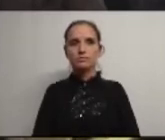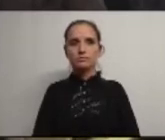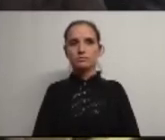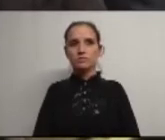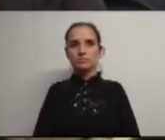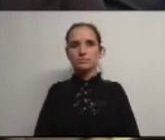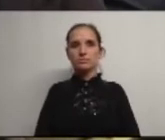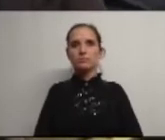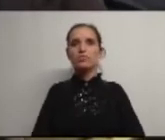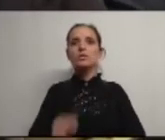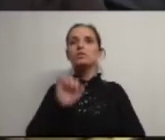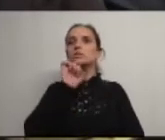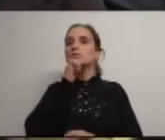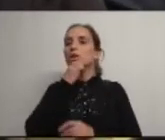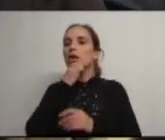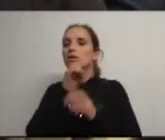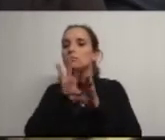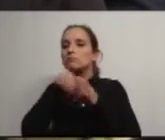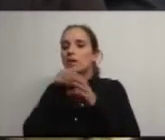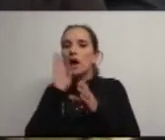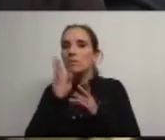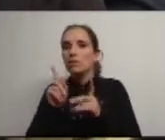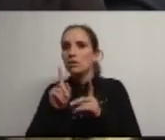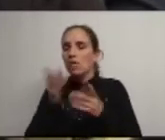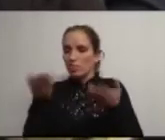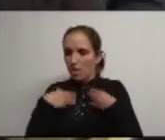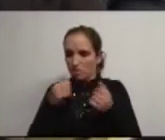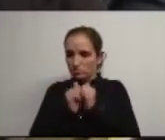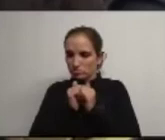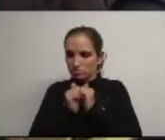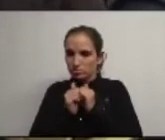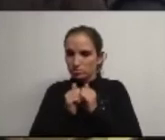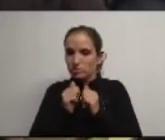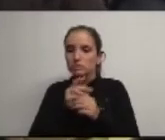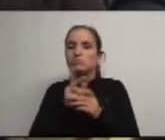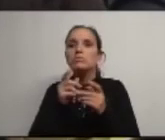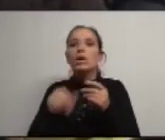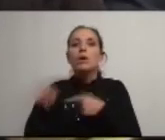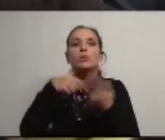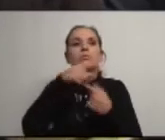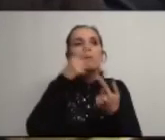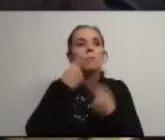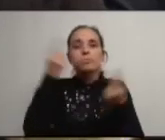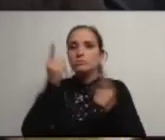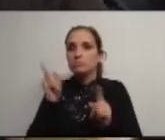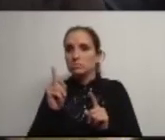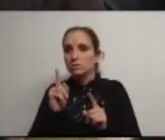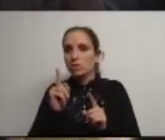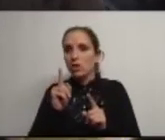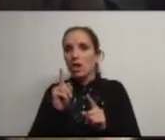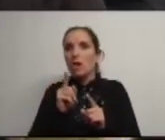o secretismo não parte da câmara ok darmos um conjunto de documentos dizem-nos que é de circulação restrita para não divulgarmos nós temos